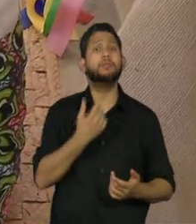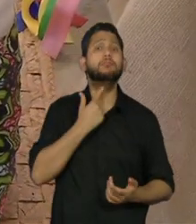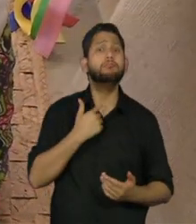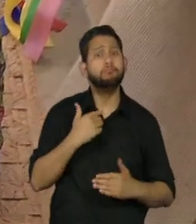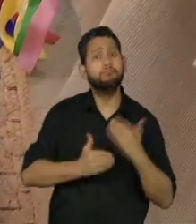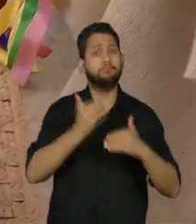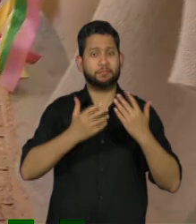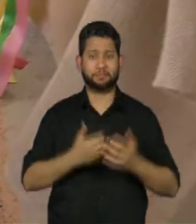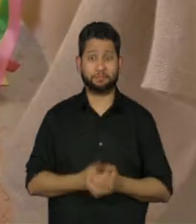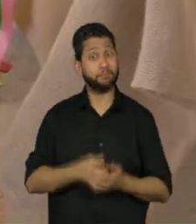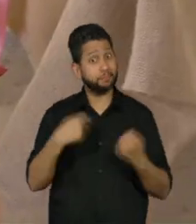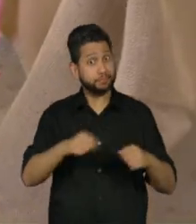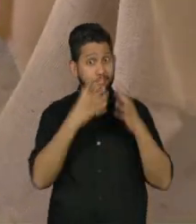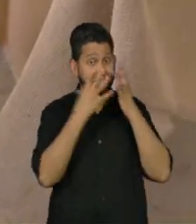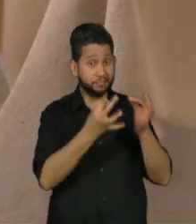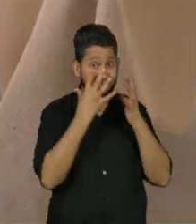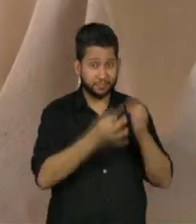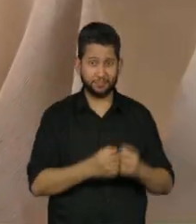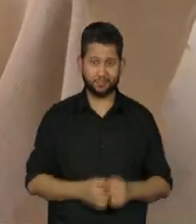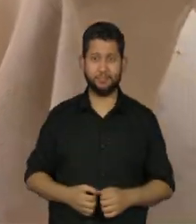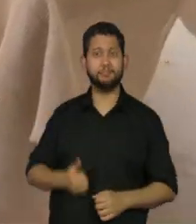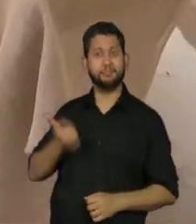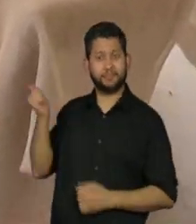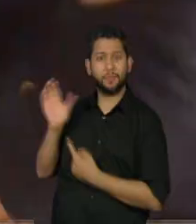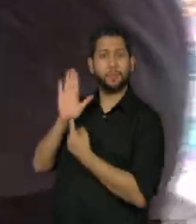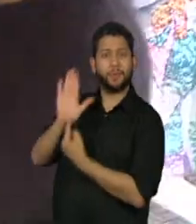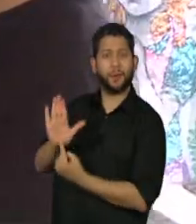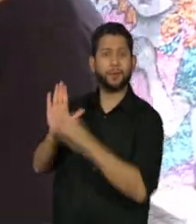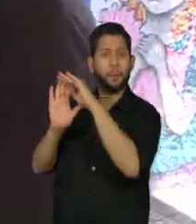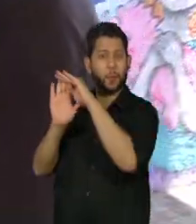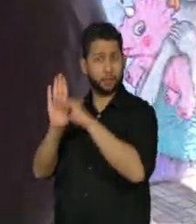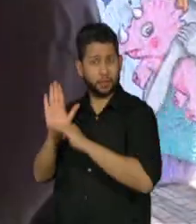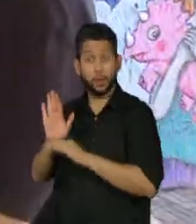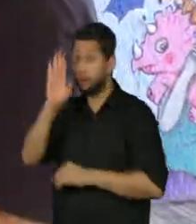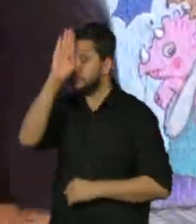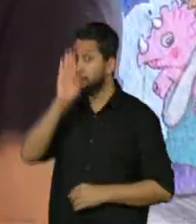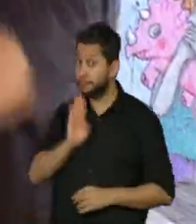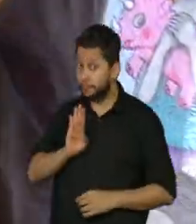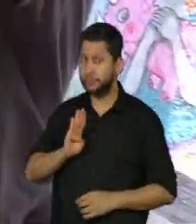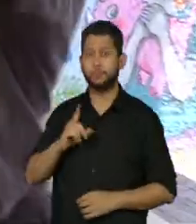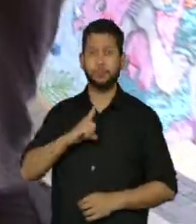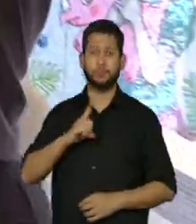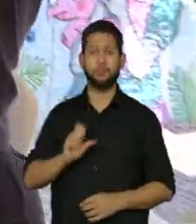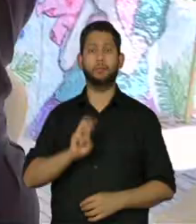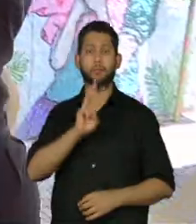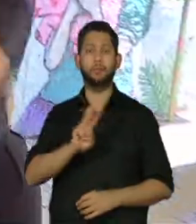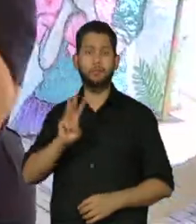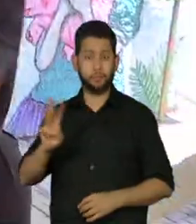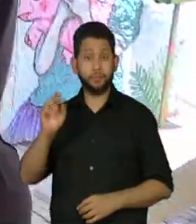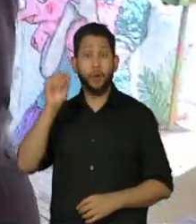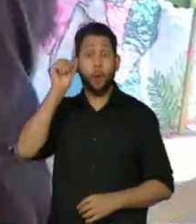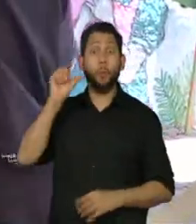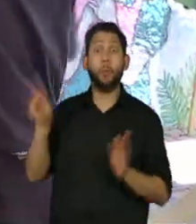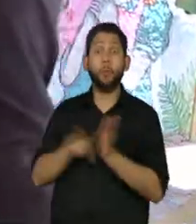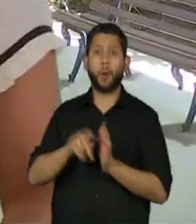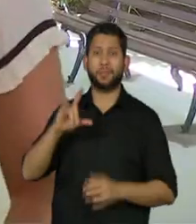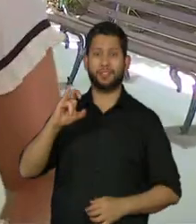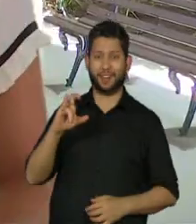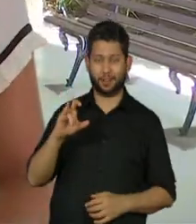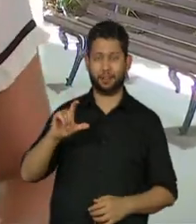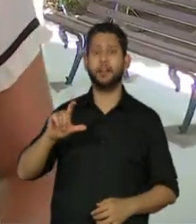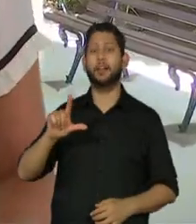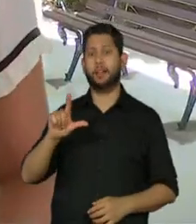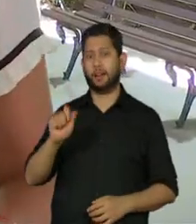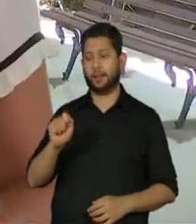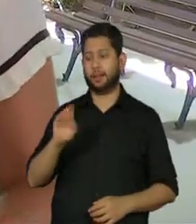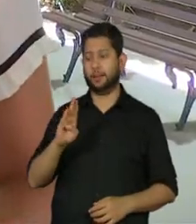a programação completa, que é totalmente gratuita, é só acessar a página no Instagram, lá Brincaderia, todas